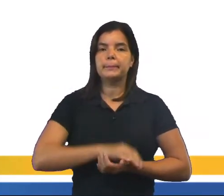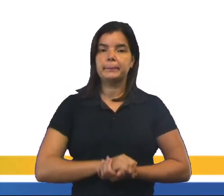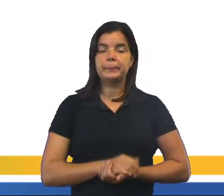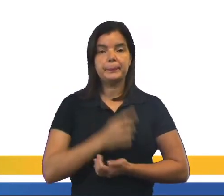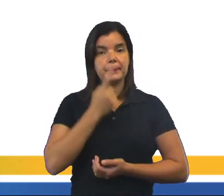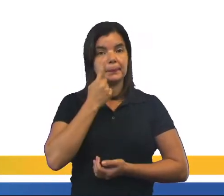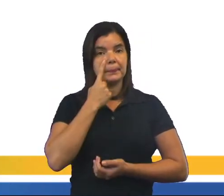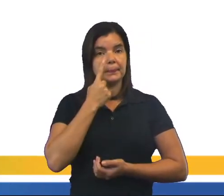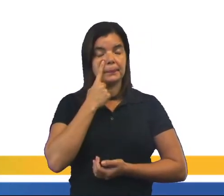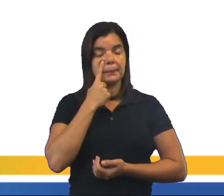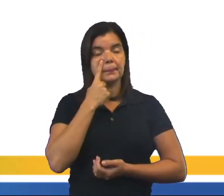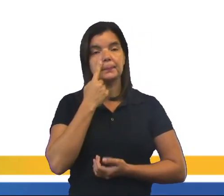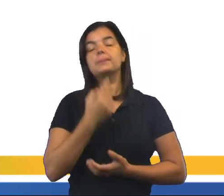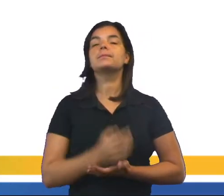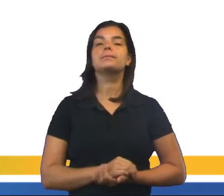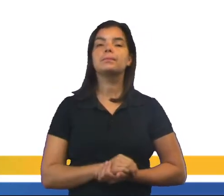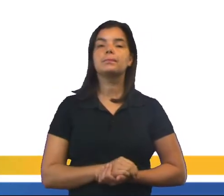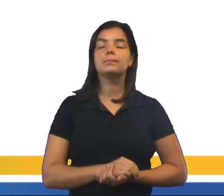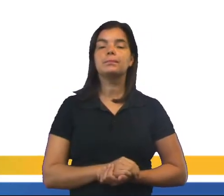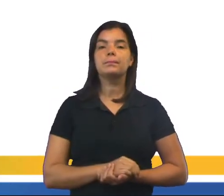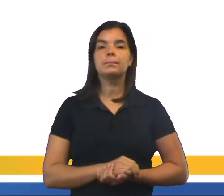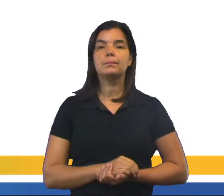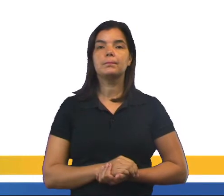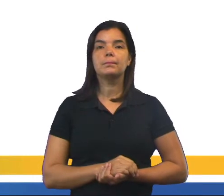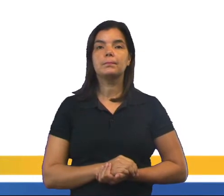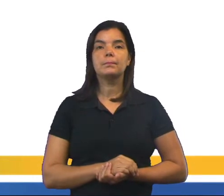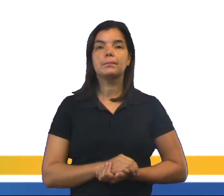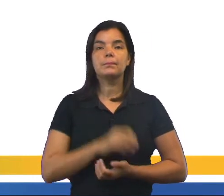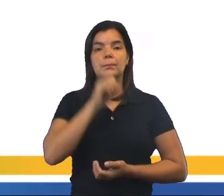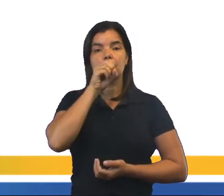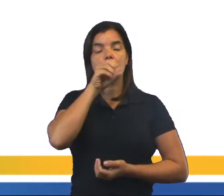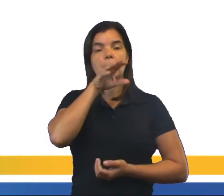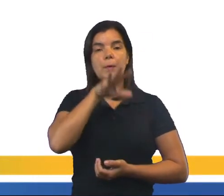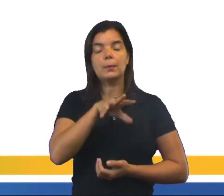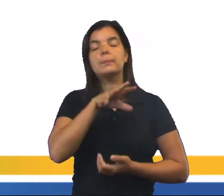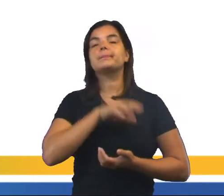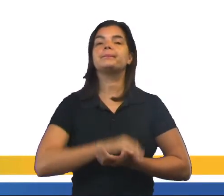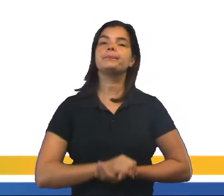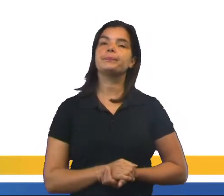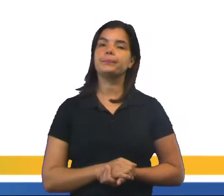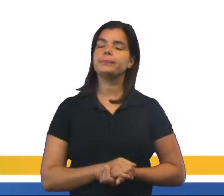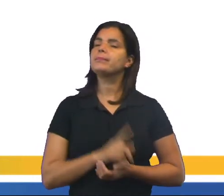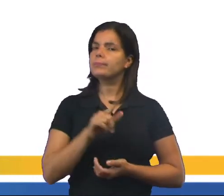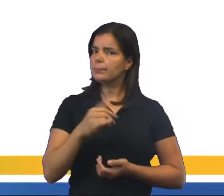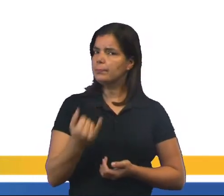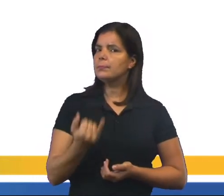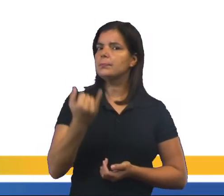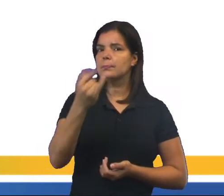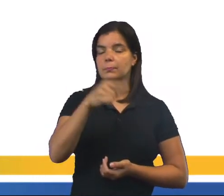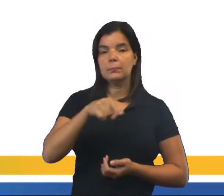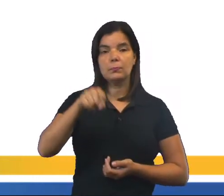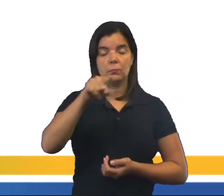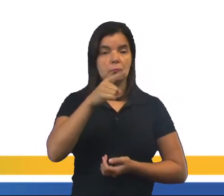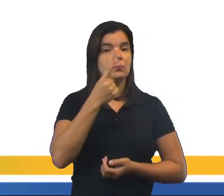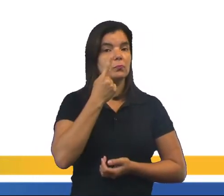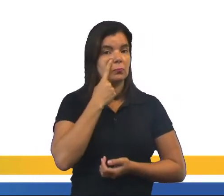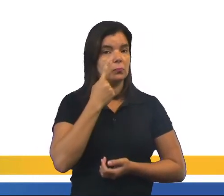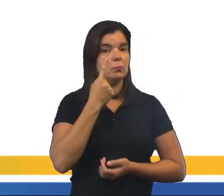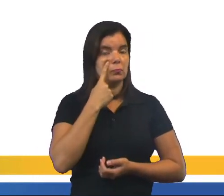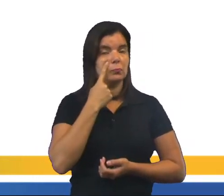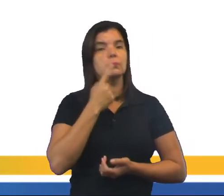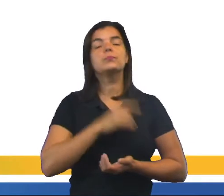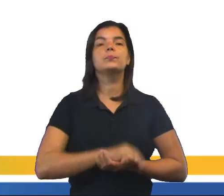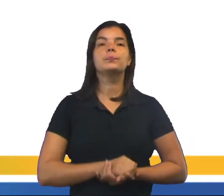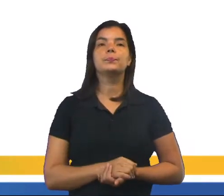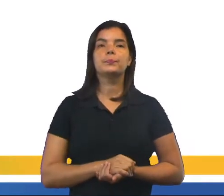Observe, o ar está entrando. E aqui a setinha indicando o ar saindo. É muito importante vocês identificarem isso.